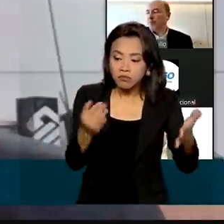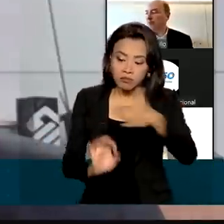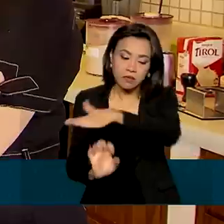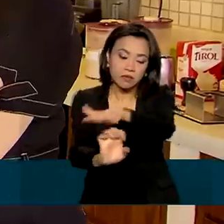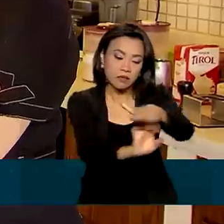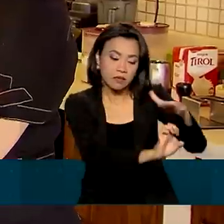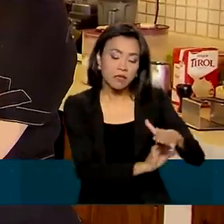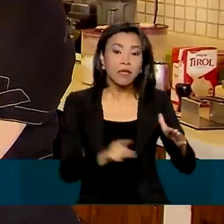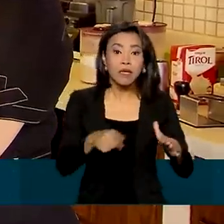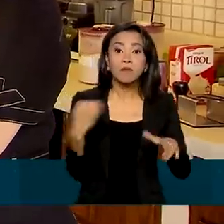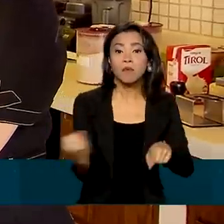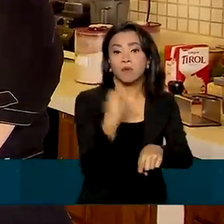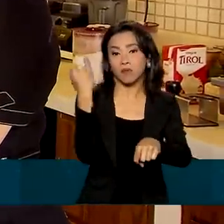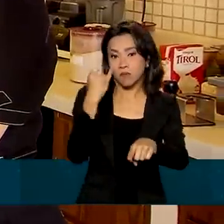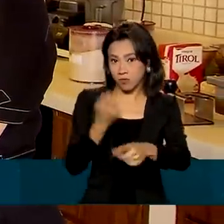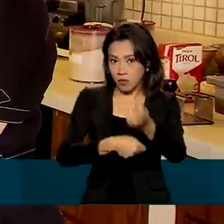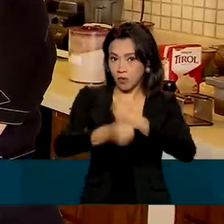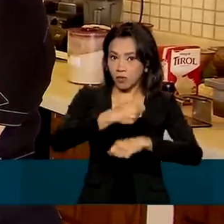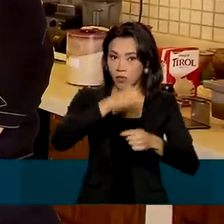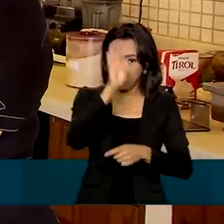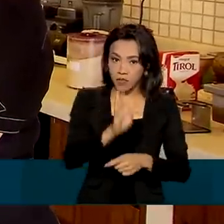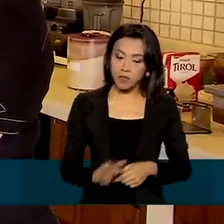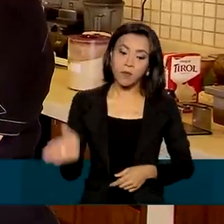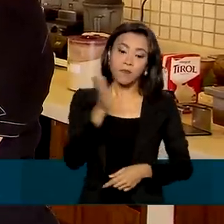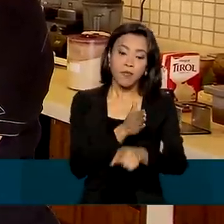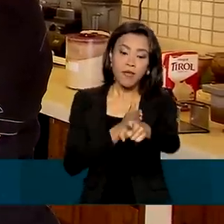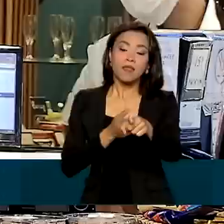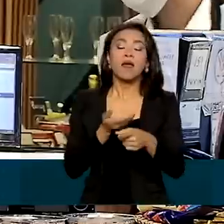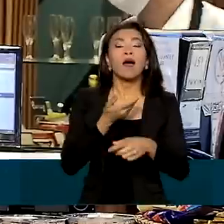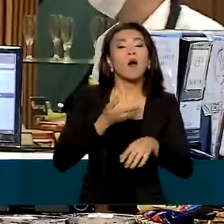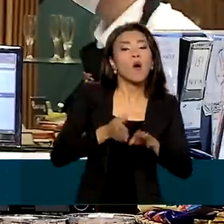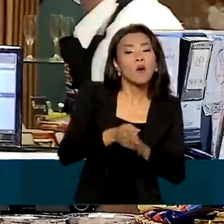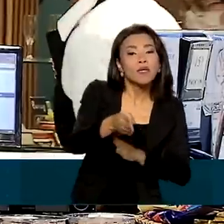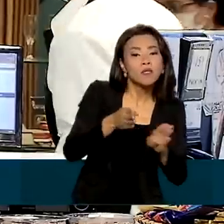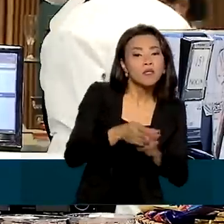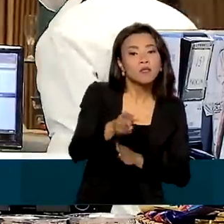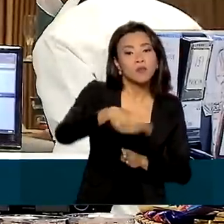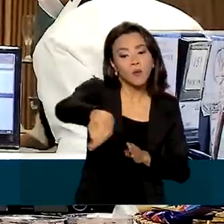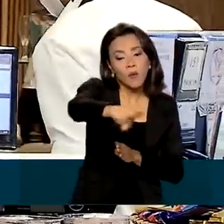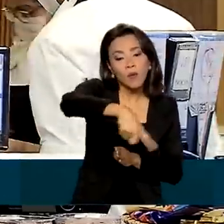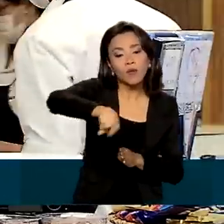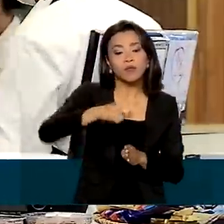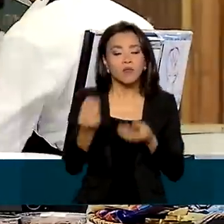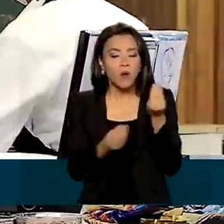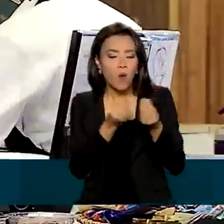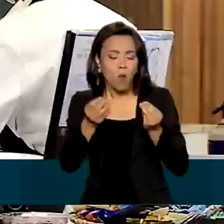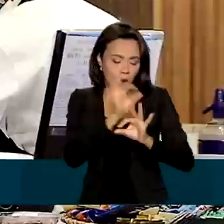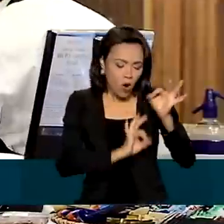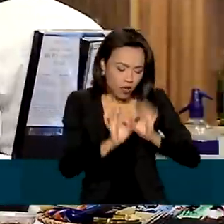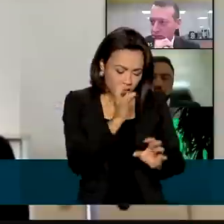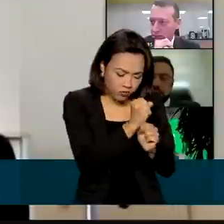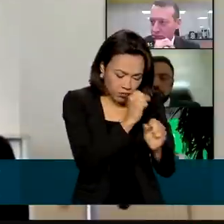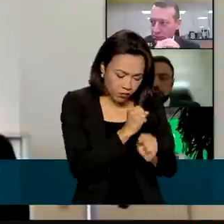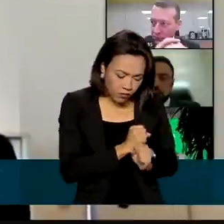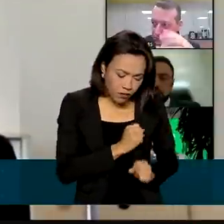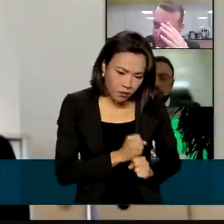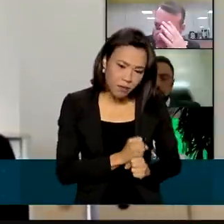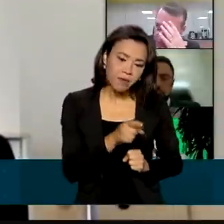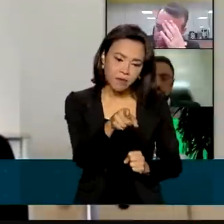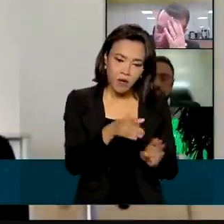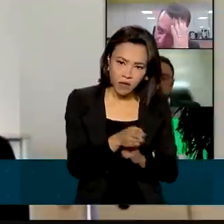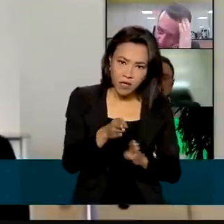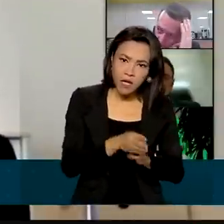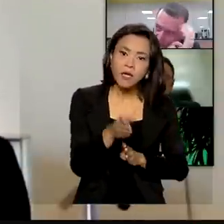brasileira. O SEBRAE também dá dicas de finanças para as empresas ajustarem o fluxo de caixa. A consultoria